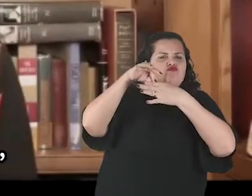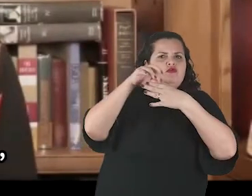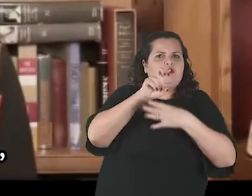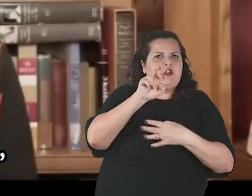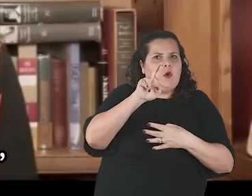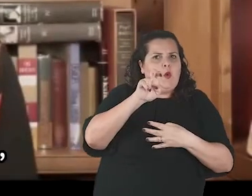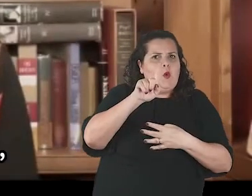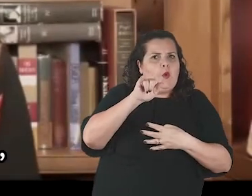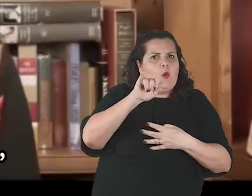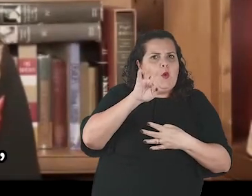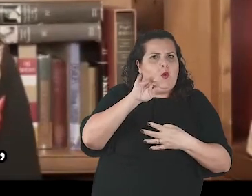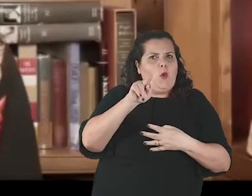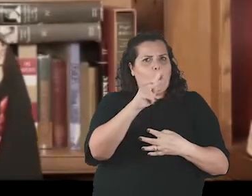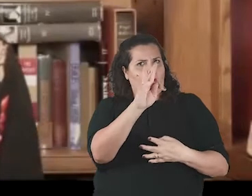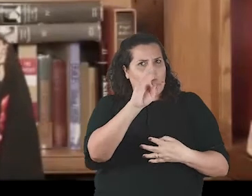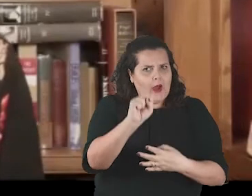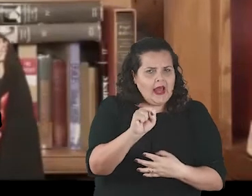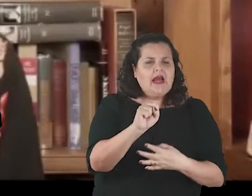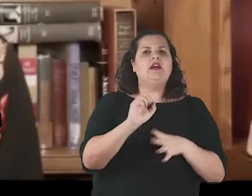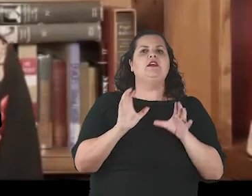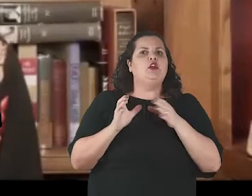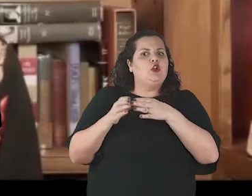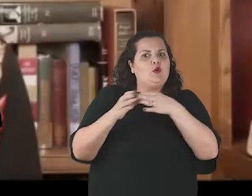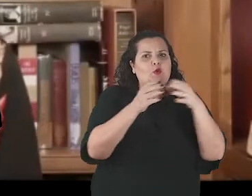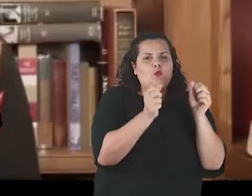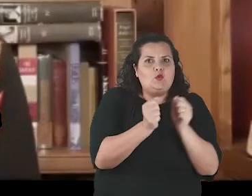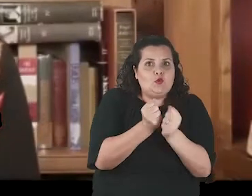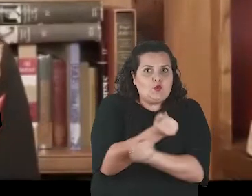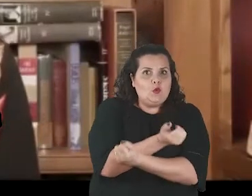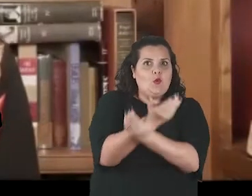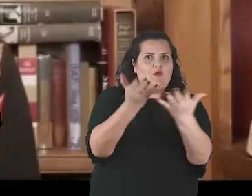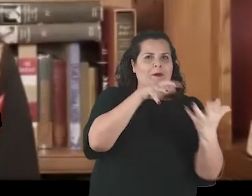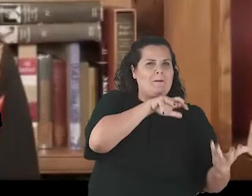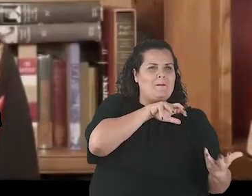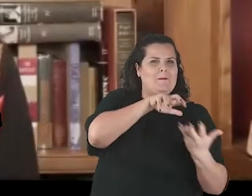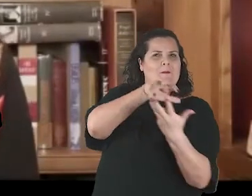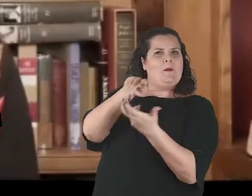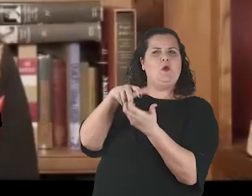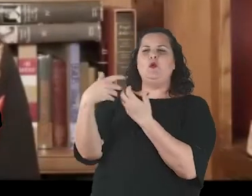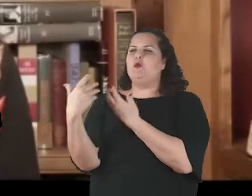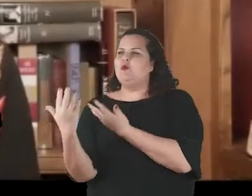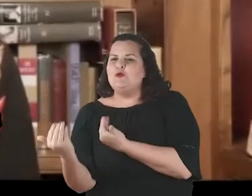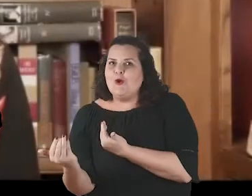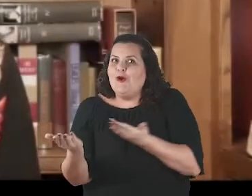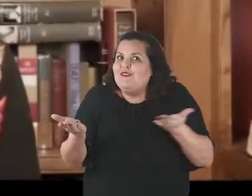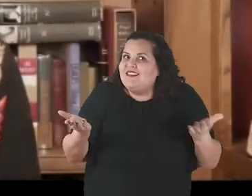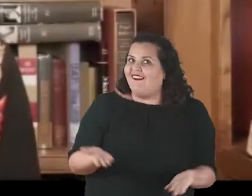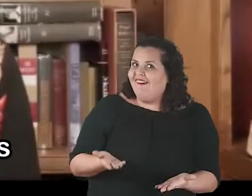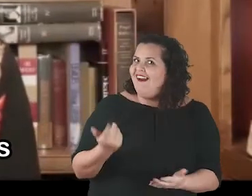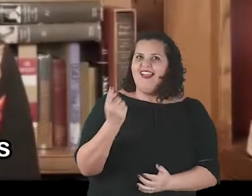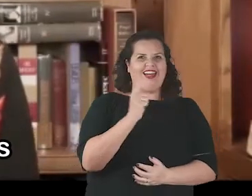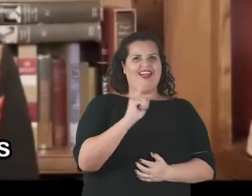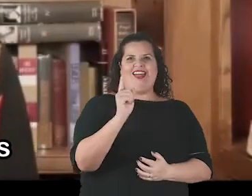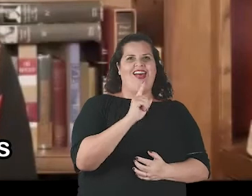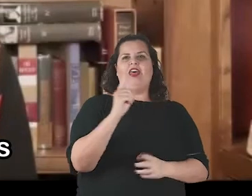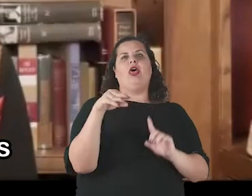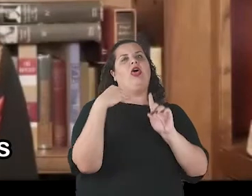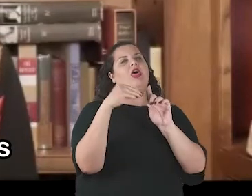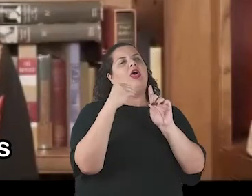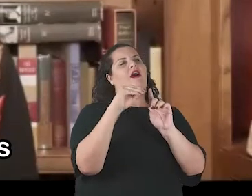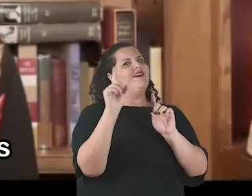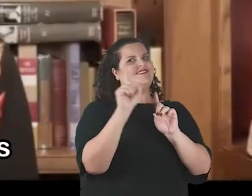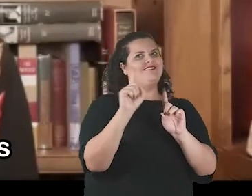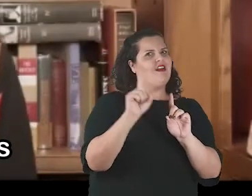aos esforços de todos aqui, junto da liderança visionária da Five Rights e da participação de